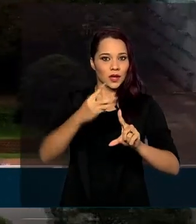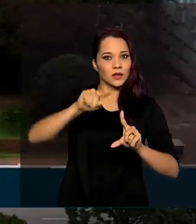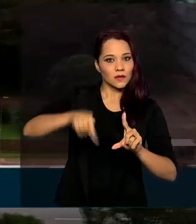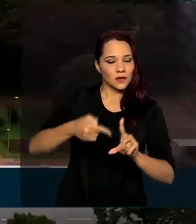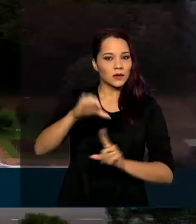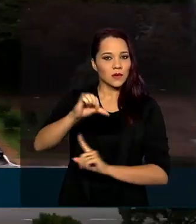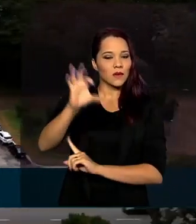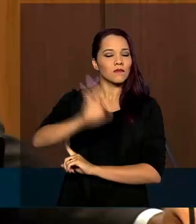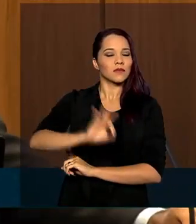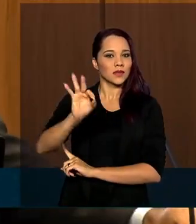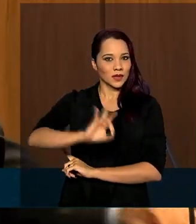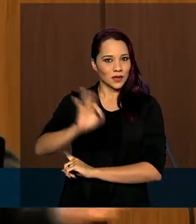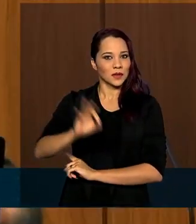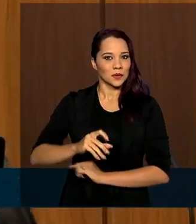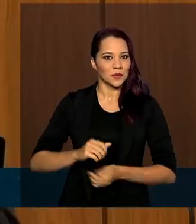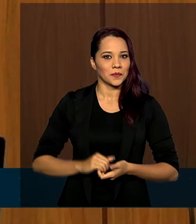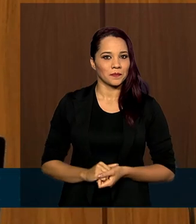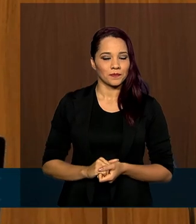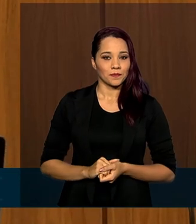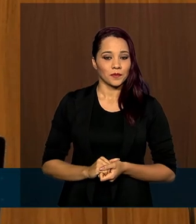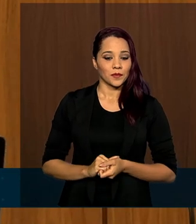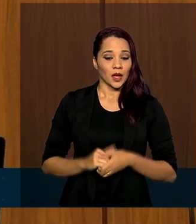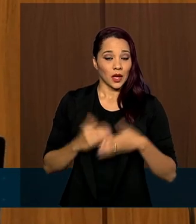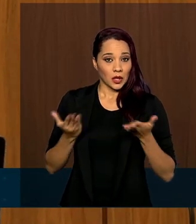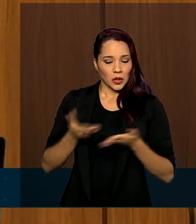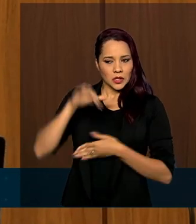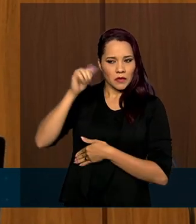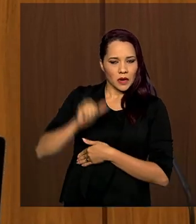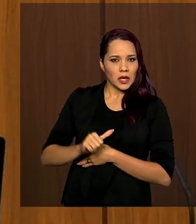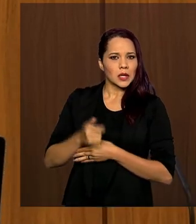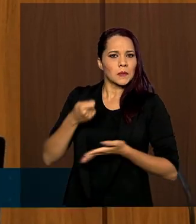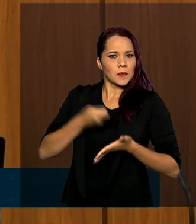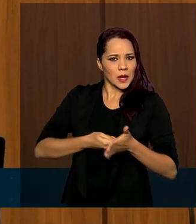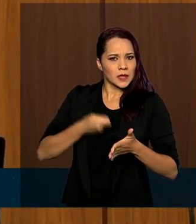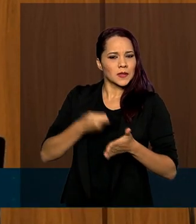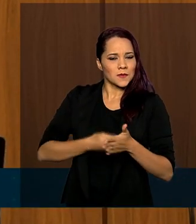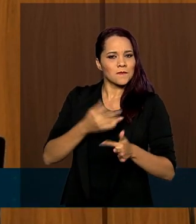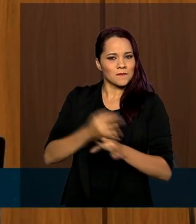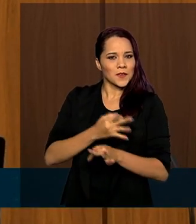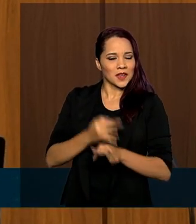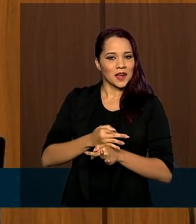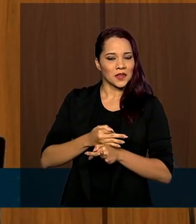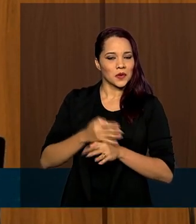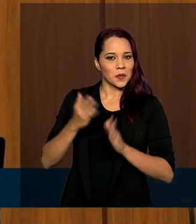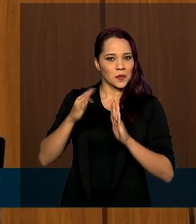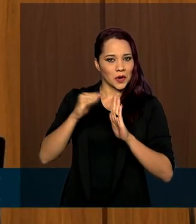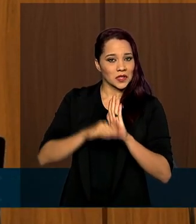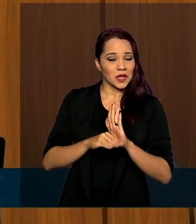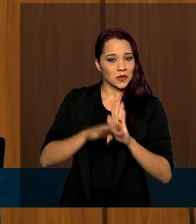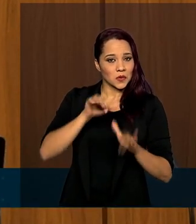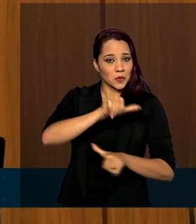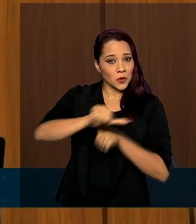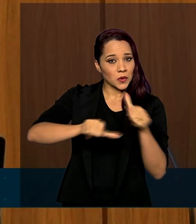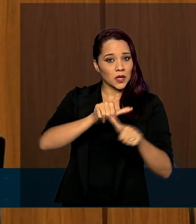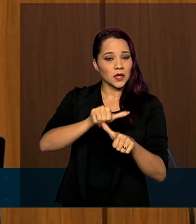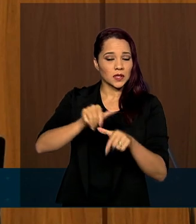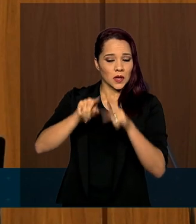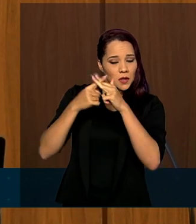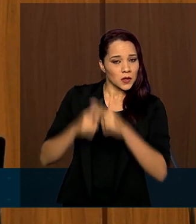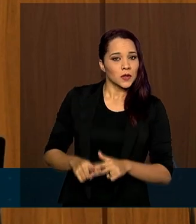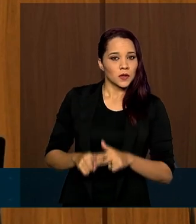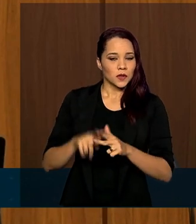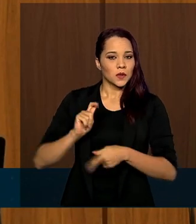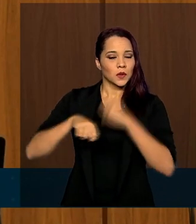,9%. O Copom avalia que perseverar no processo de reformas e ajustes necessários na economia